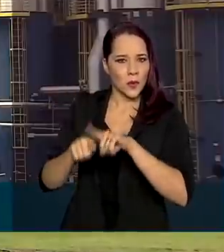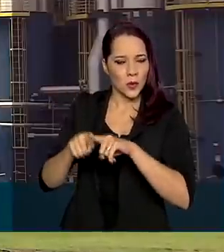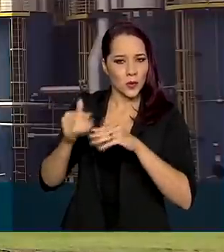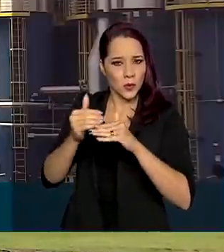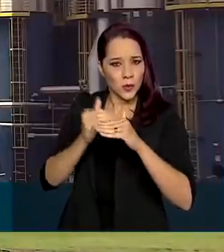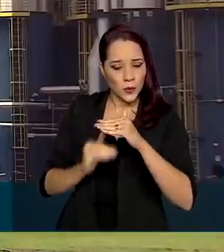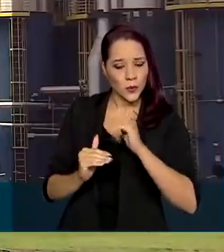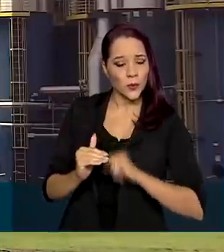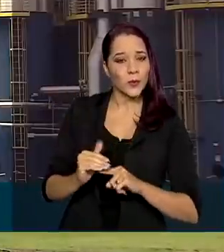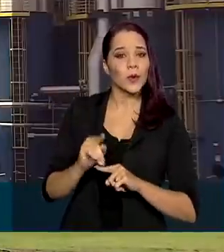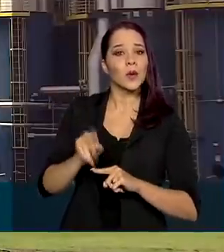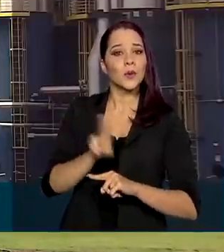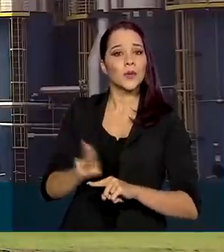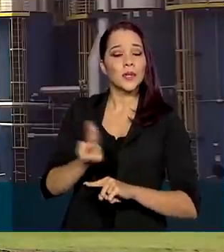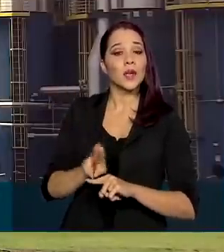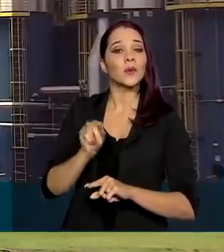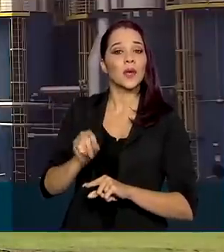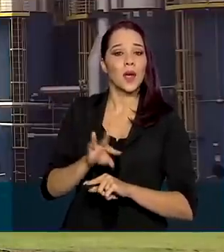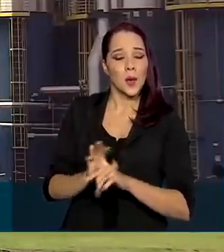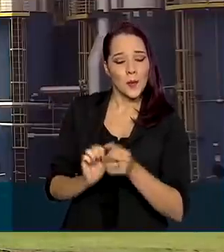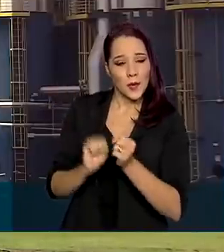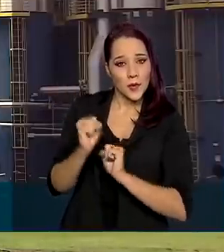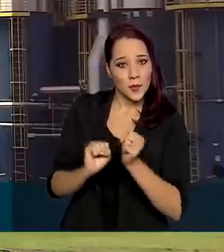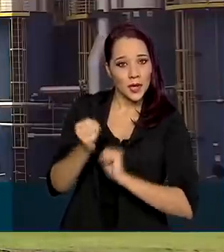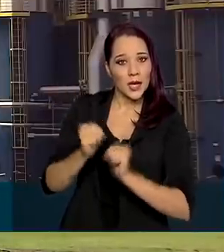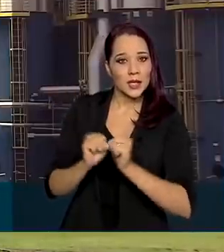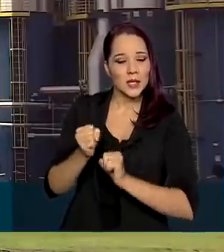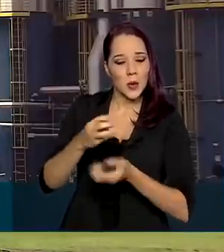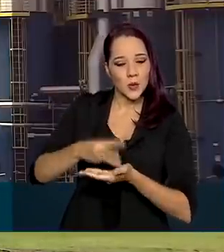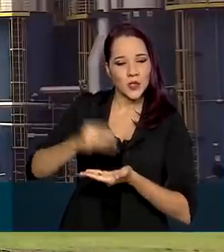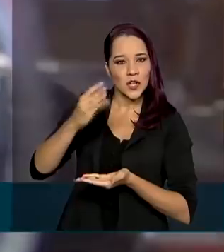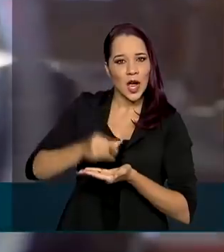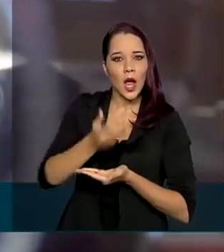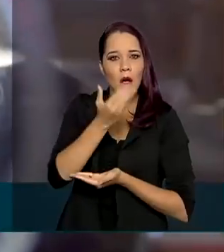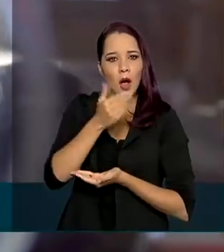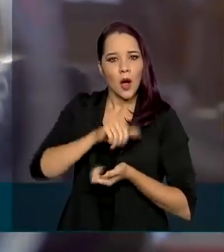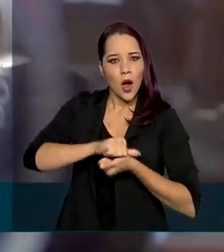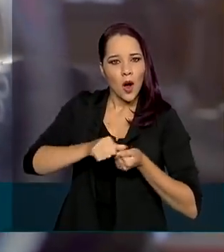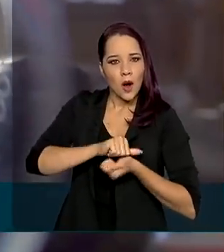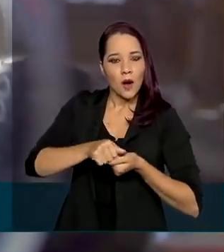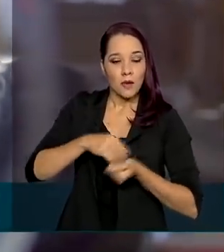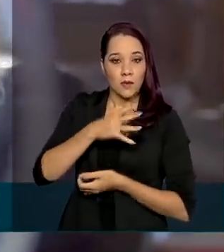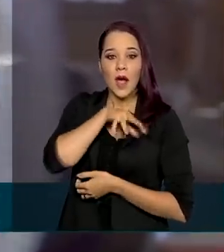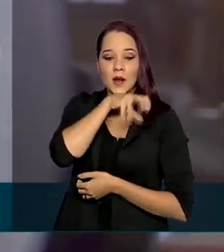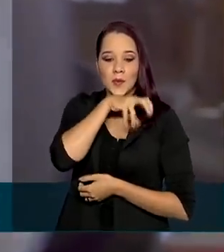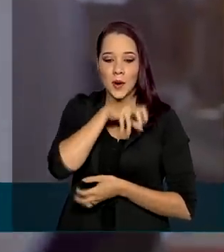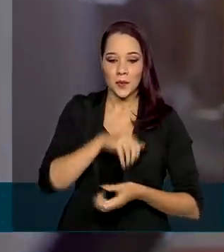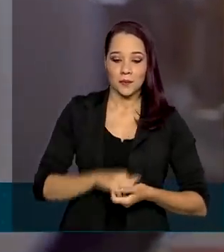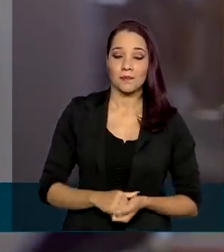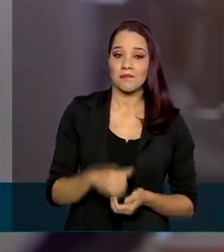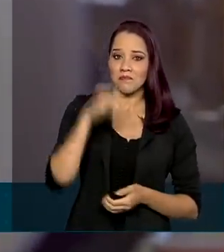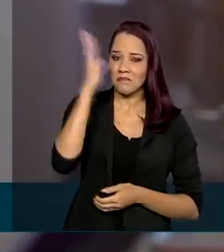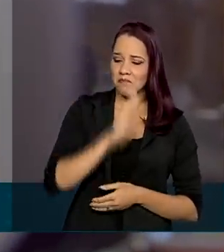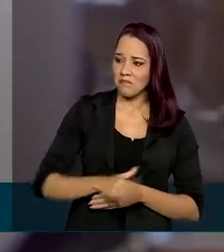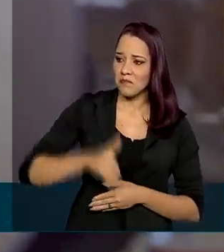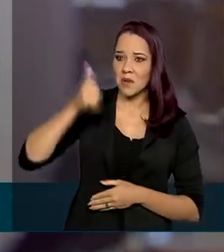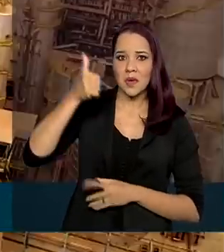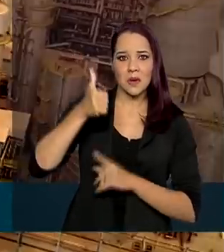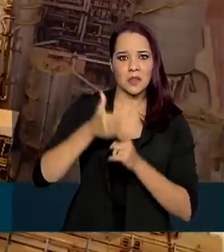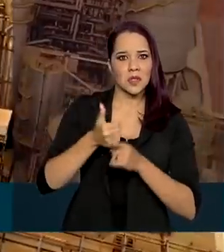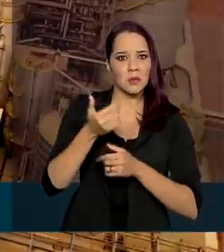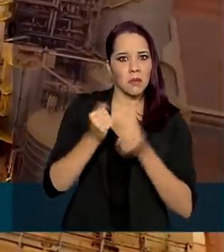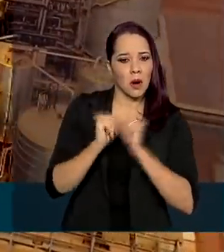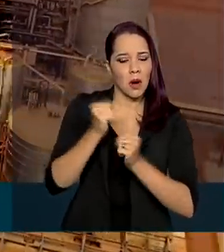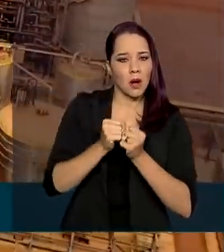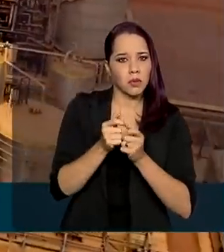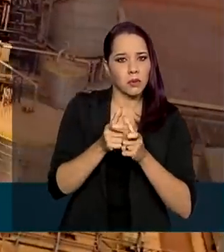processo é utilizado na fabricação de ração animal. O Brasil é pioneiro na utilização em larga escala de etanol